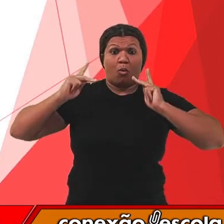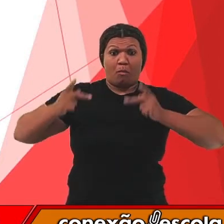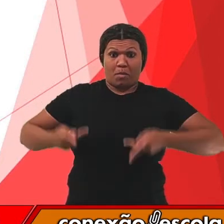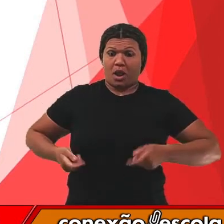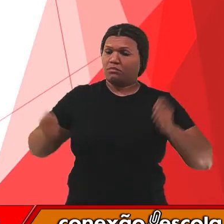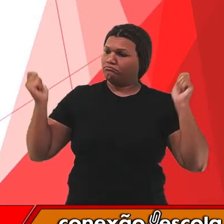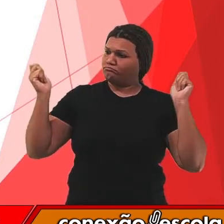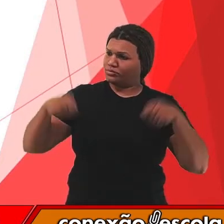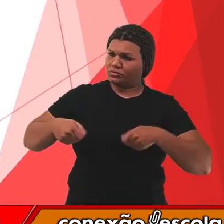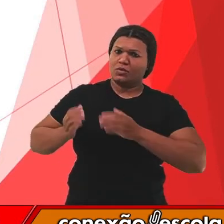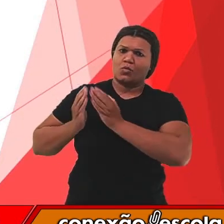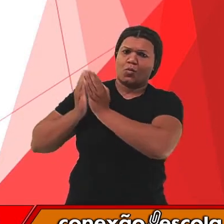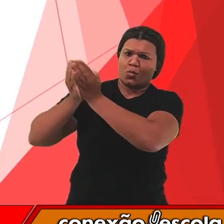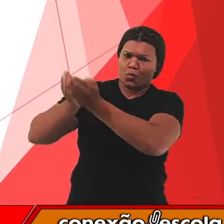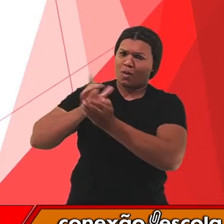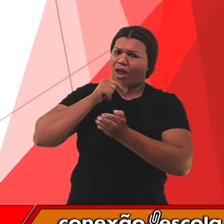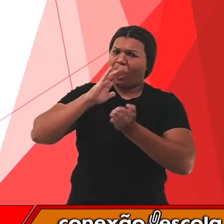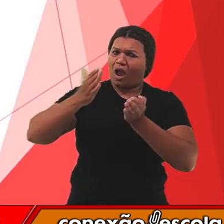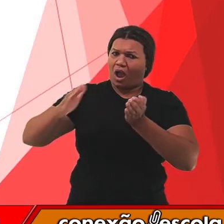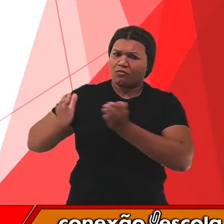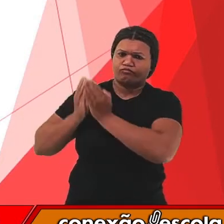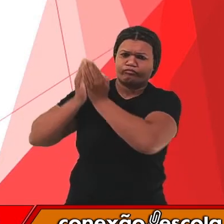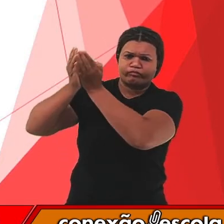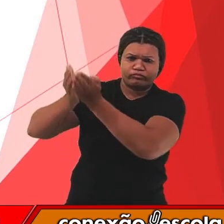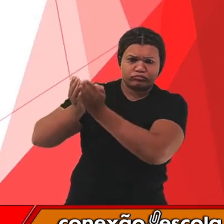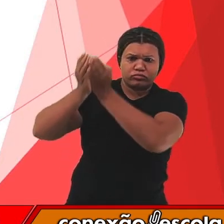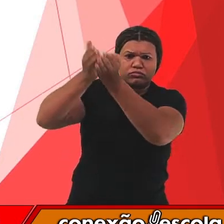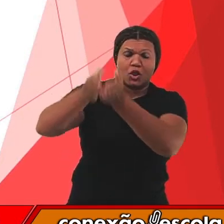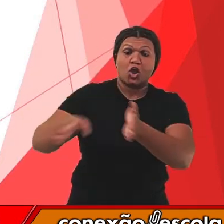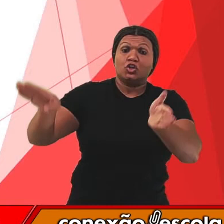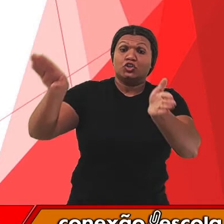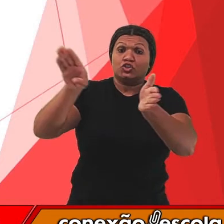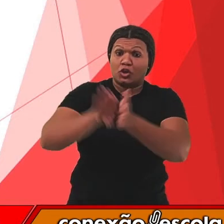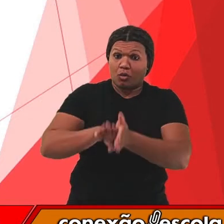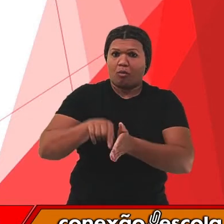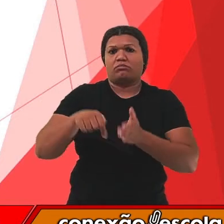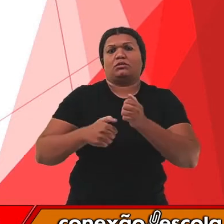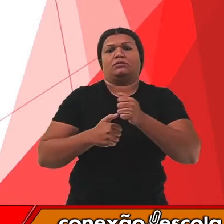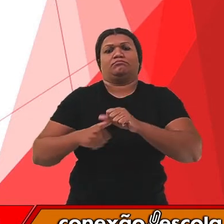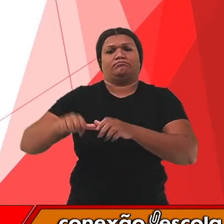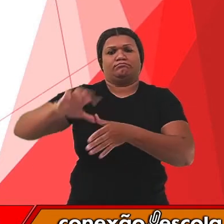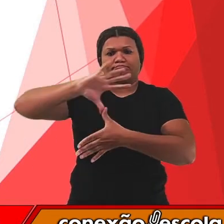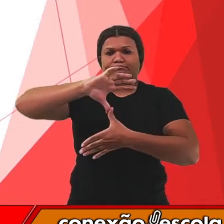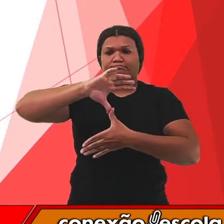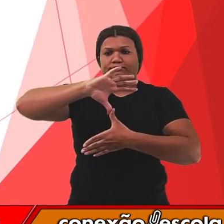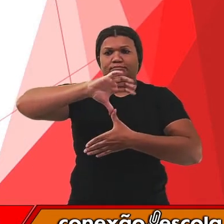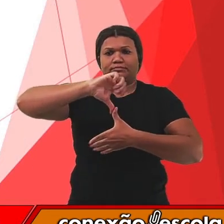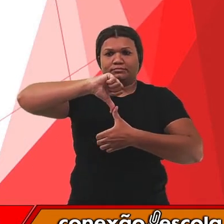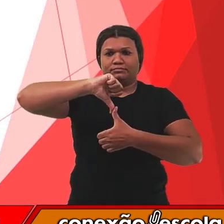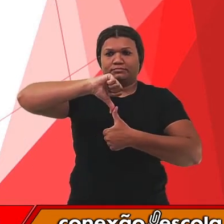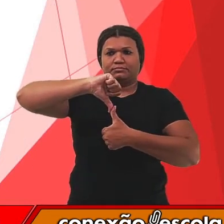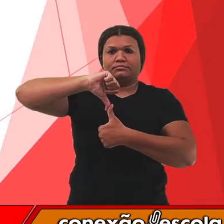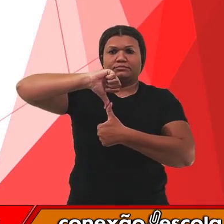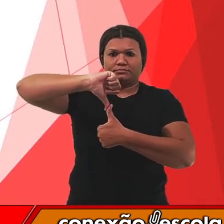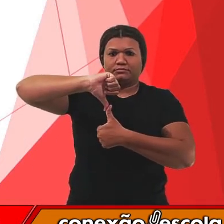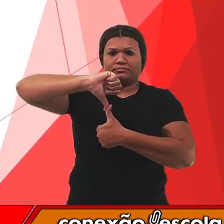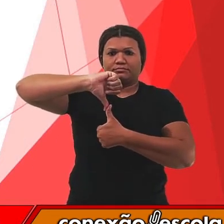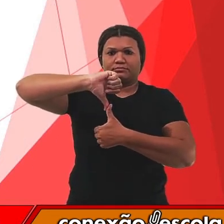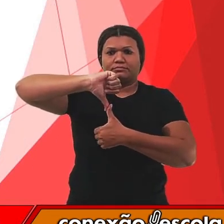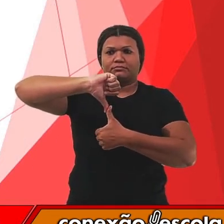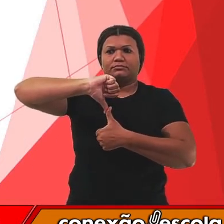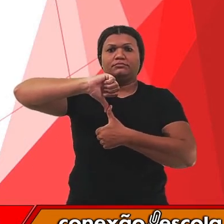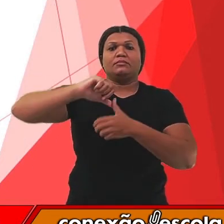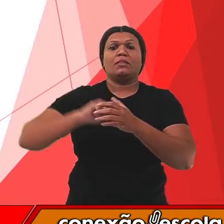Pacífico e chegado até a América do Sul. E a hipótese também da migração atlântica, que eles saíram da